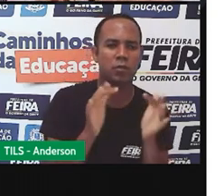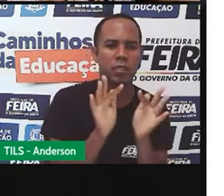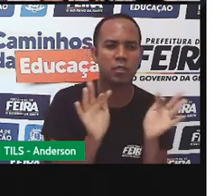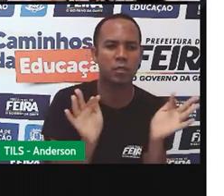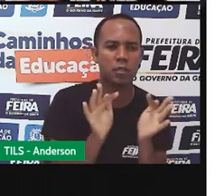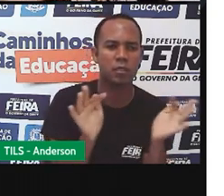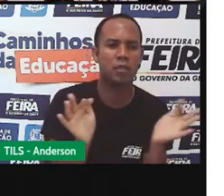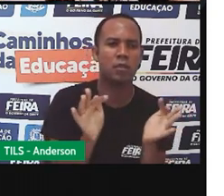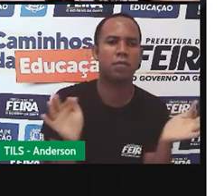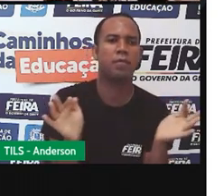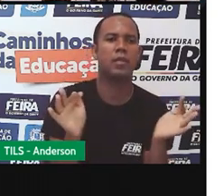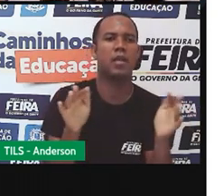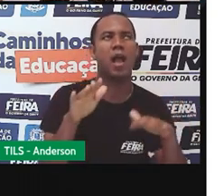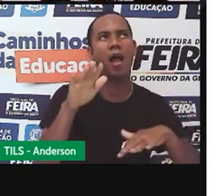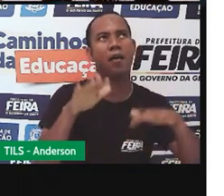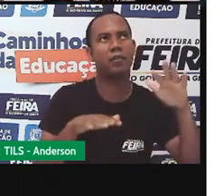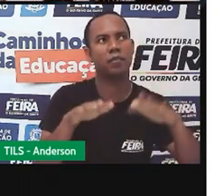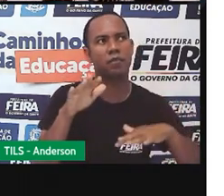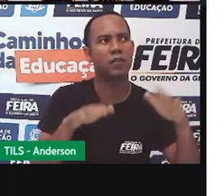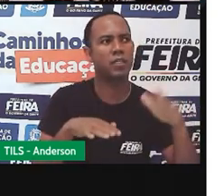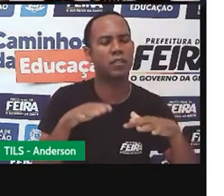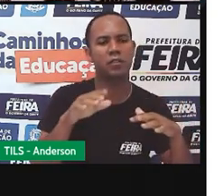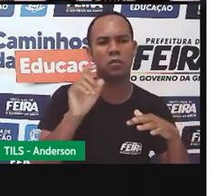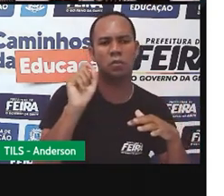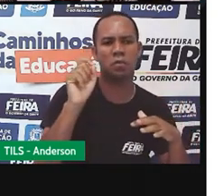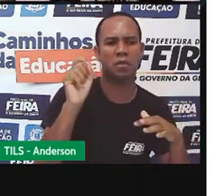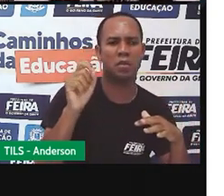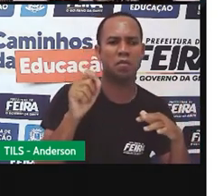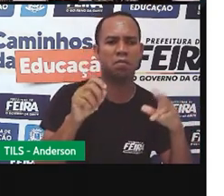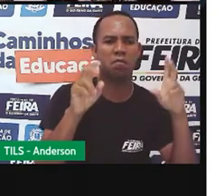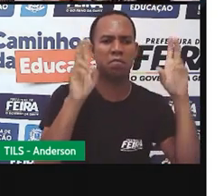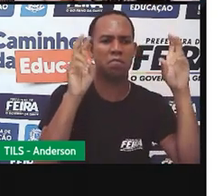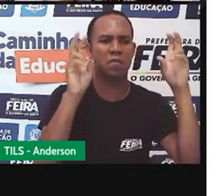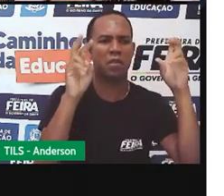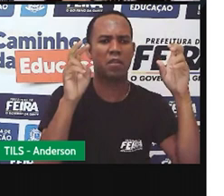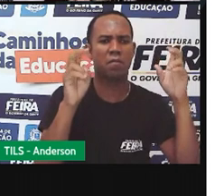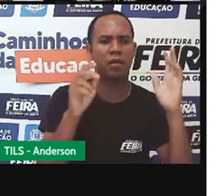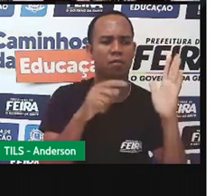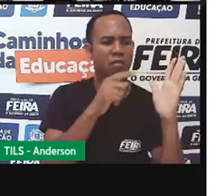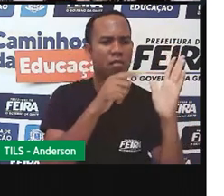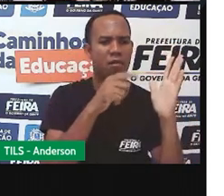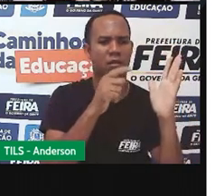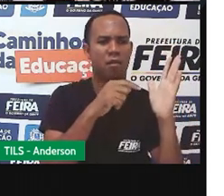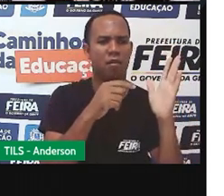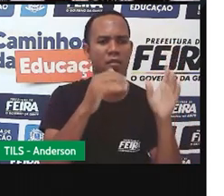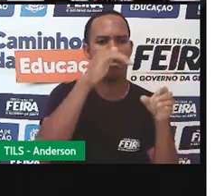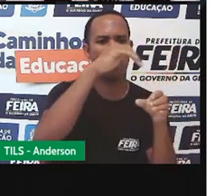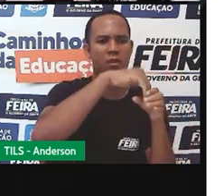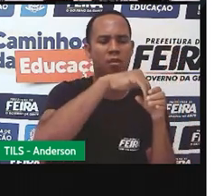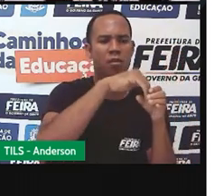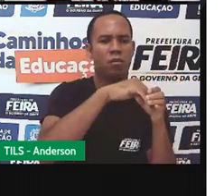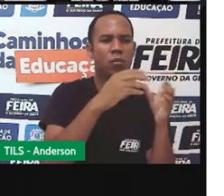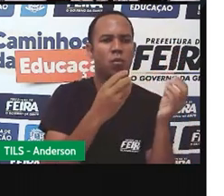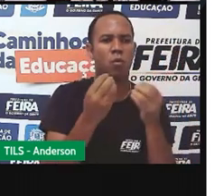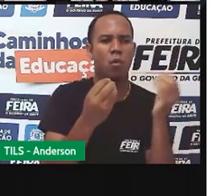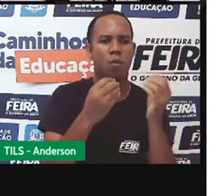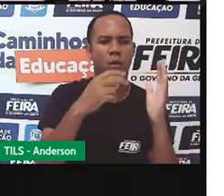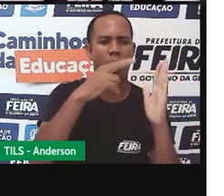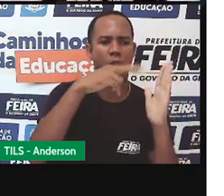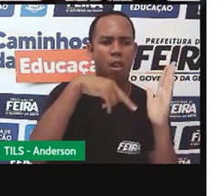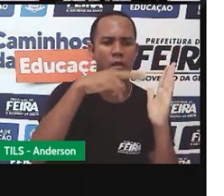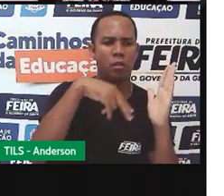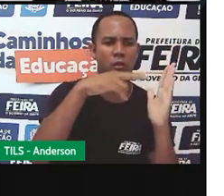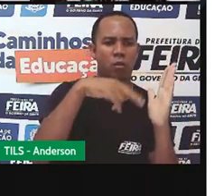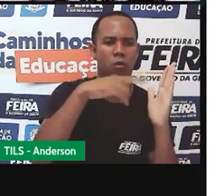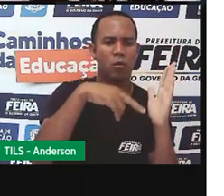algo sobre a matéria que está, o texto jornalístico que está dentro do jornal, para que o leitor